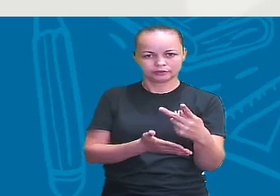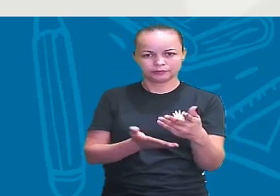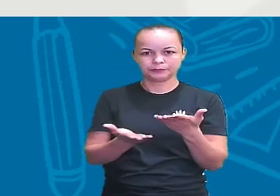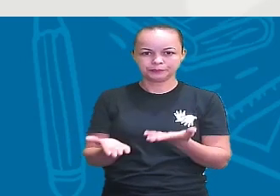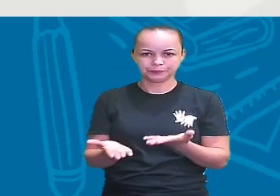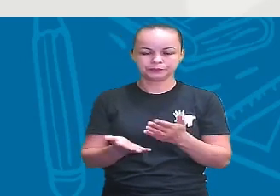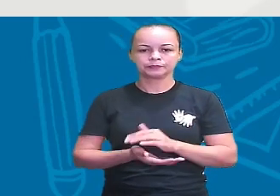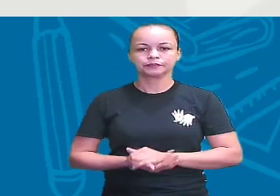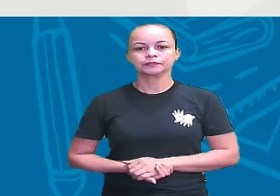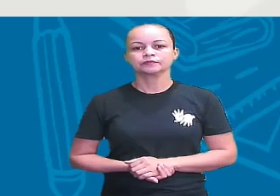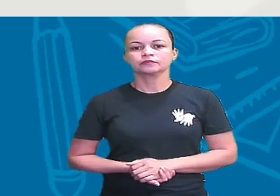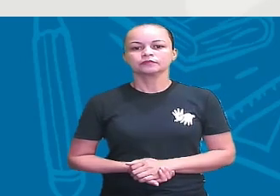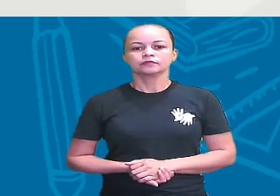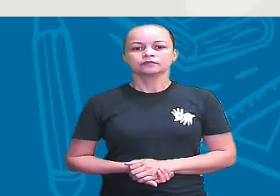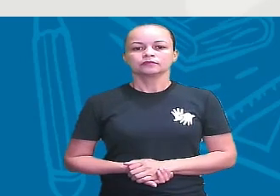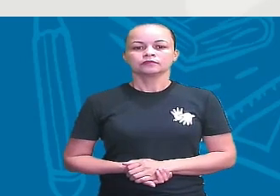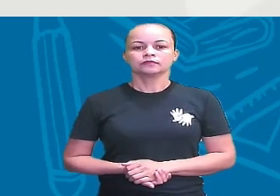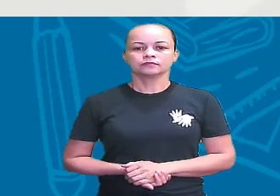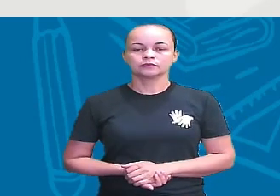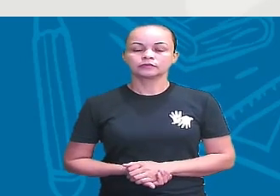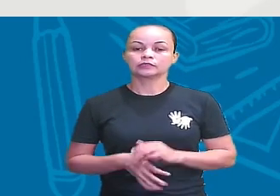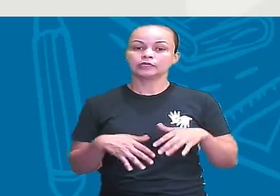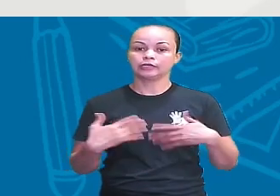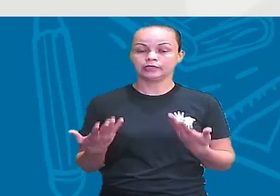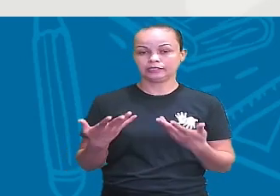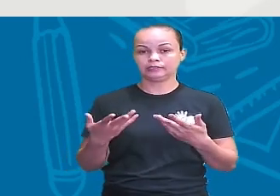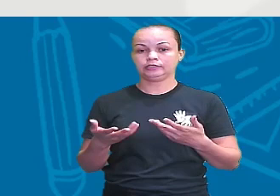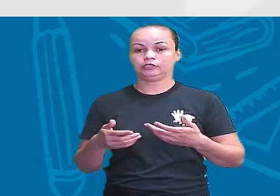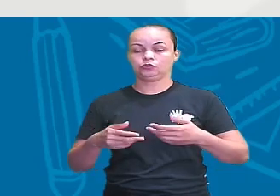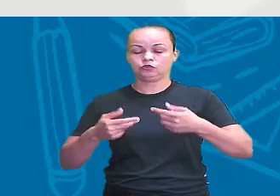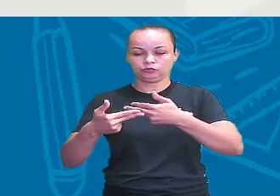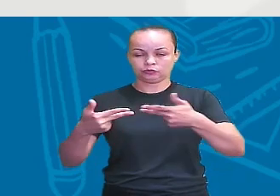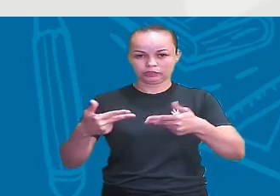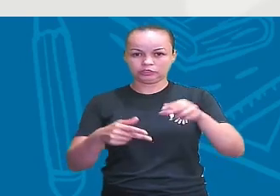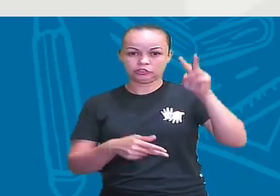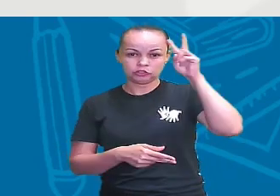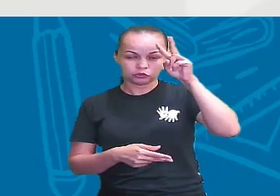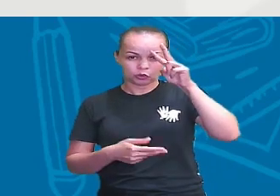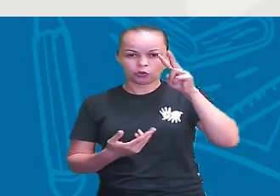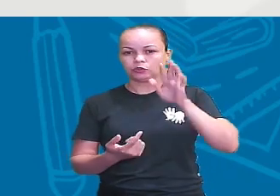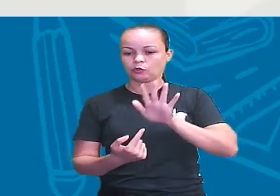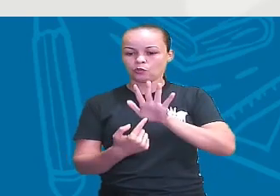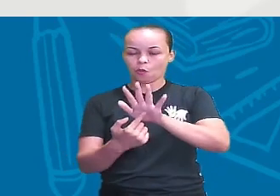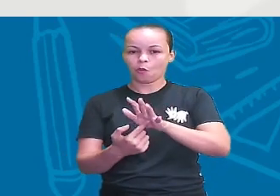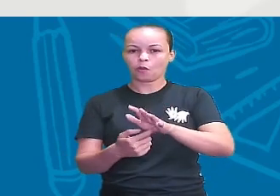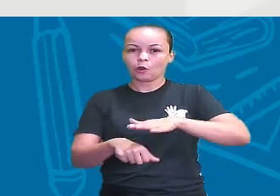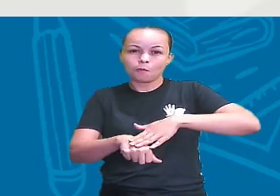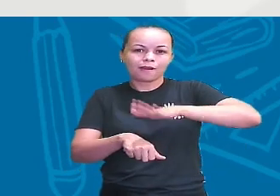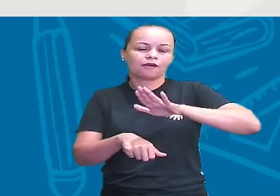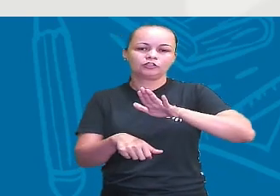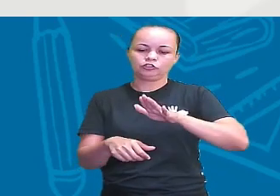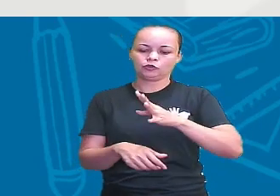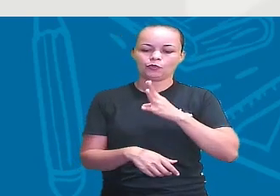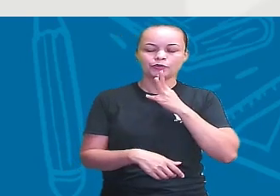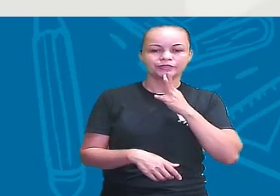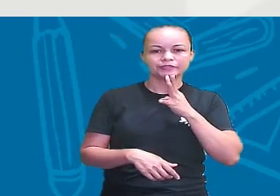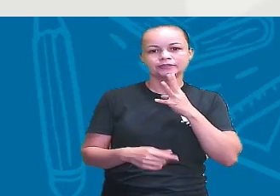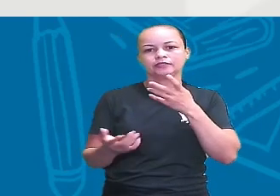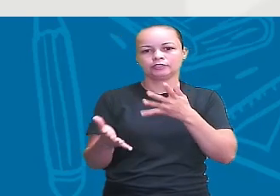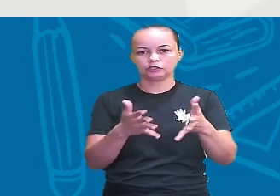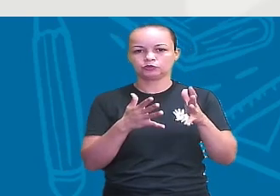certo? E aí, entre esses sítios históricos, o sítio histórico mais conhecido é o sítio arqueológico de